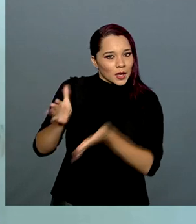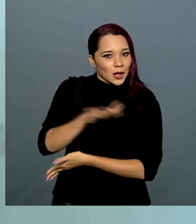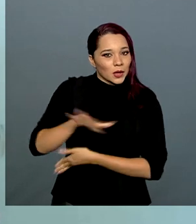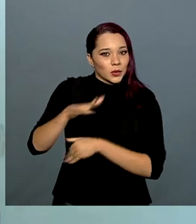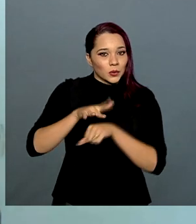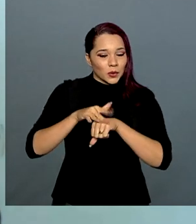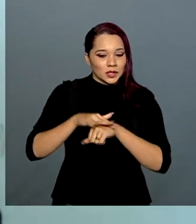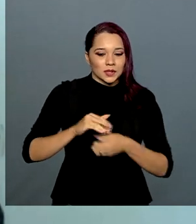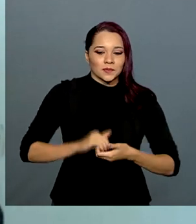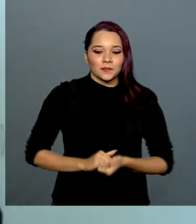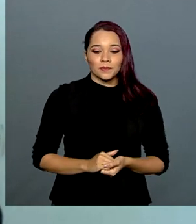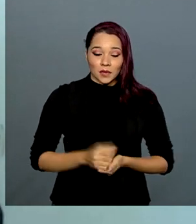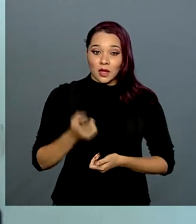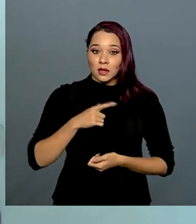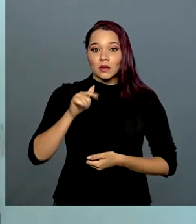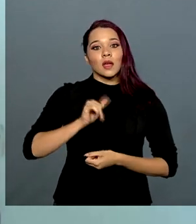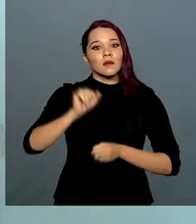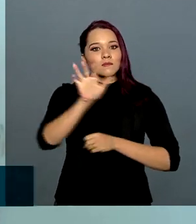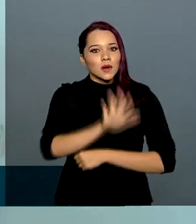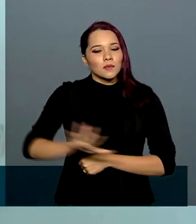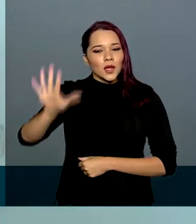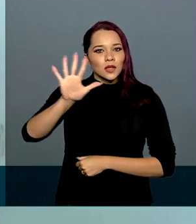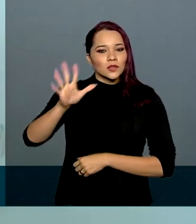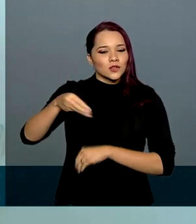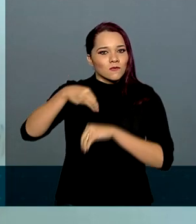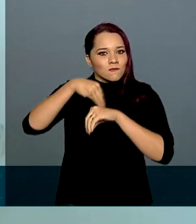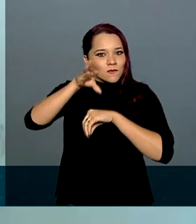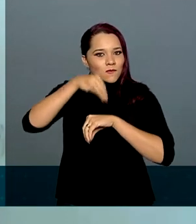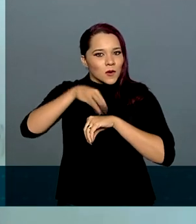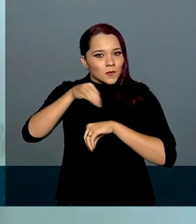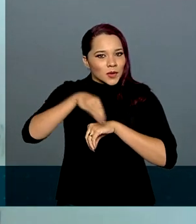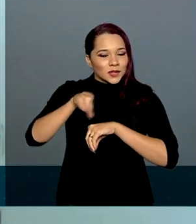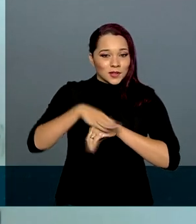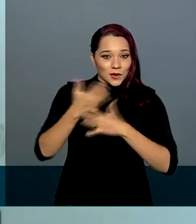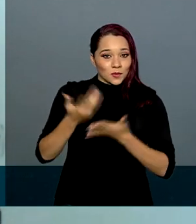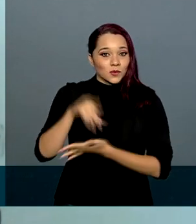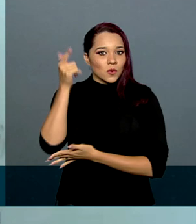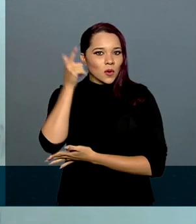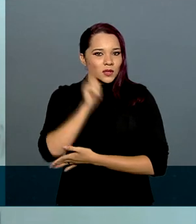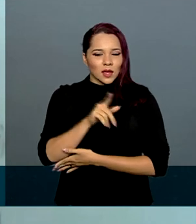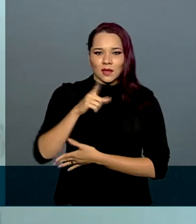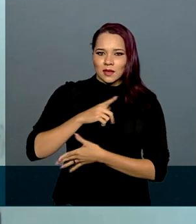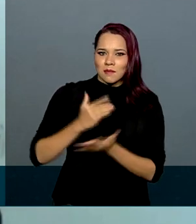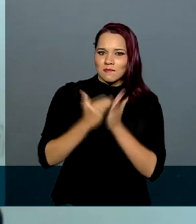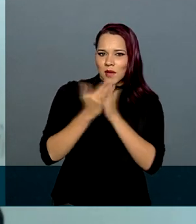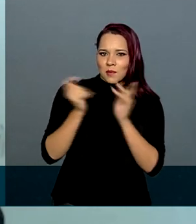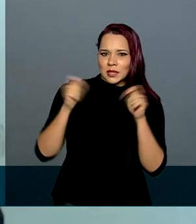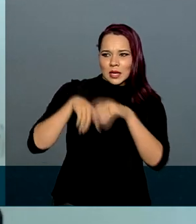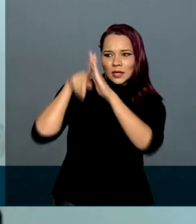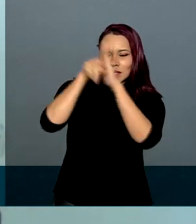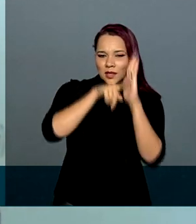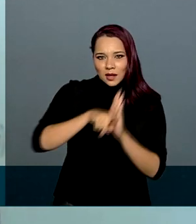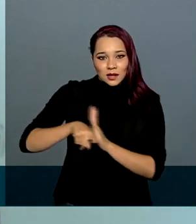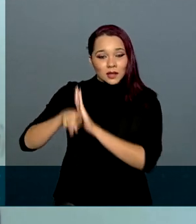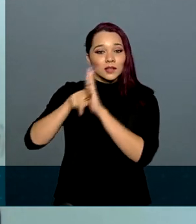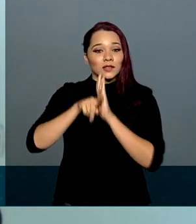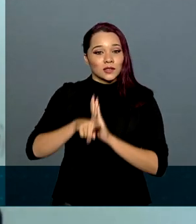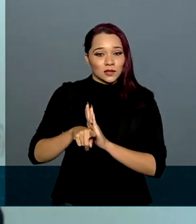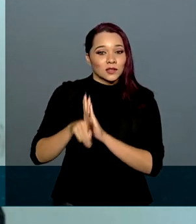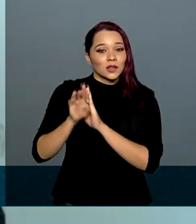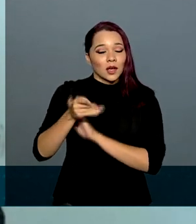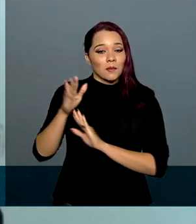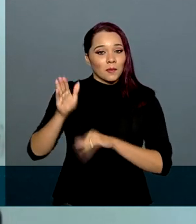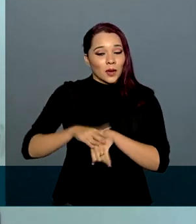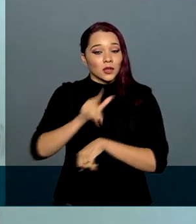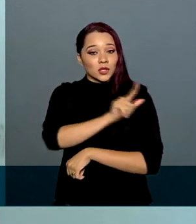Se trata de um ambiente informacional, onde você consegue dar uma capacidade analítica aumentada para os